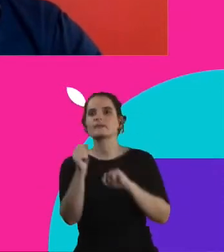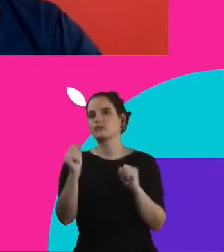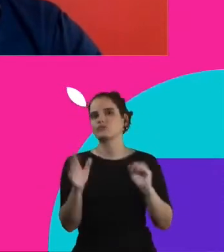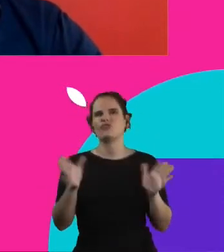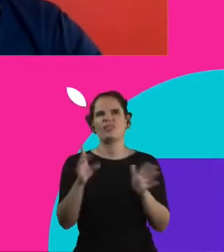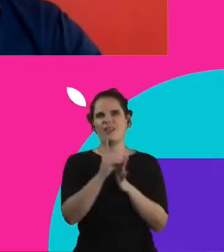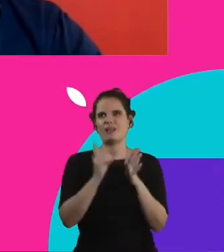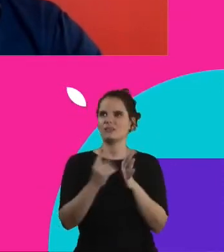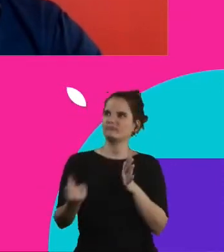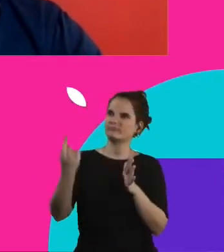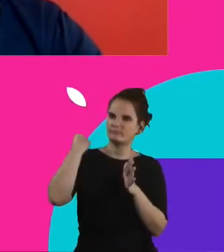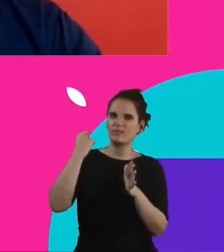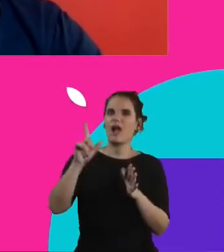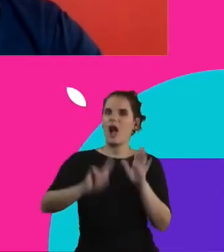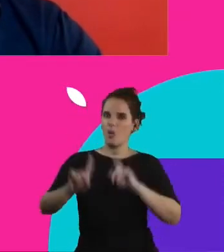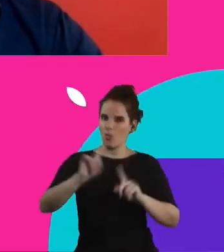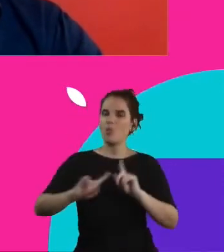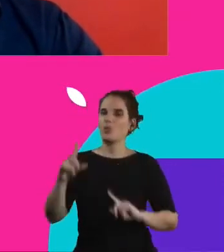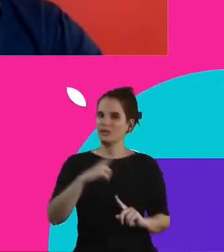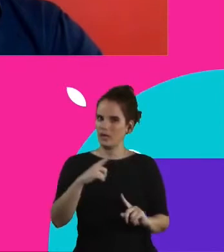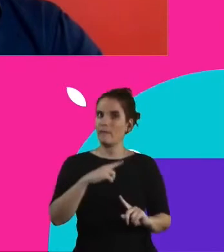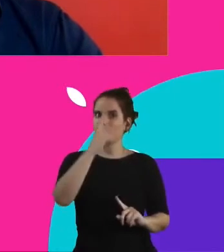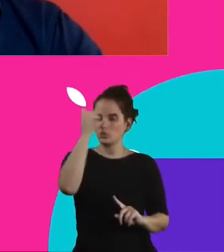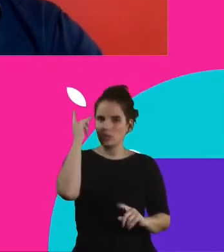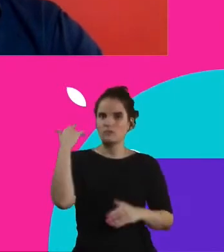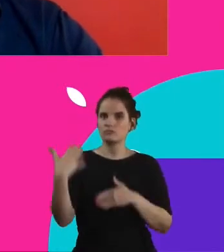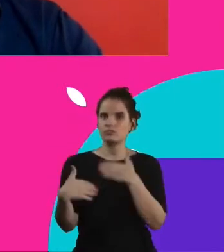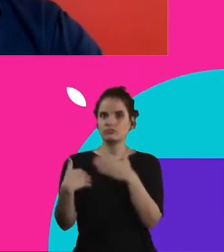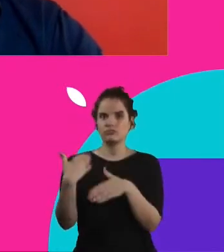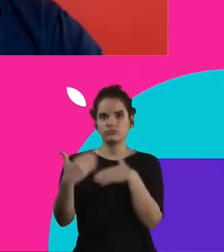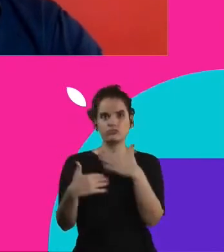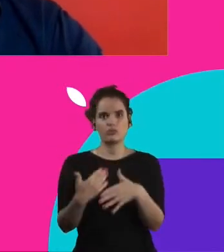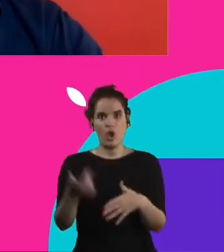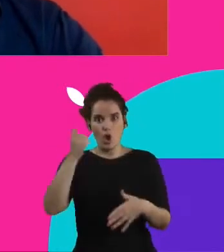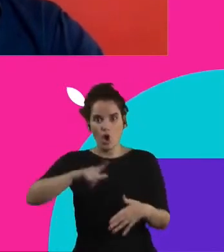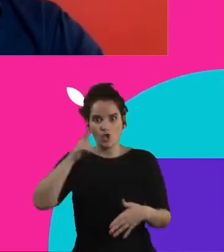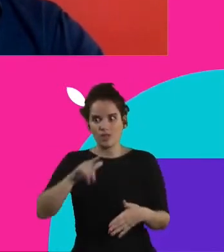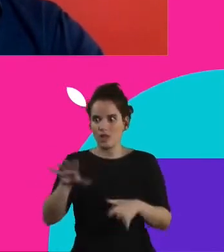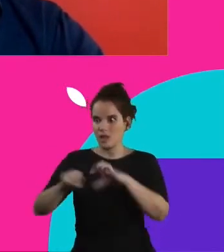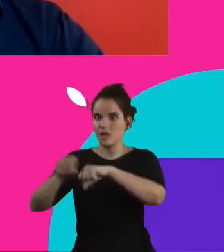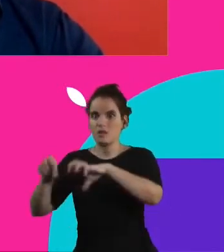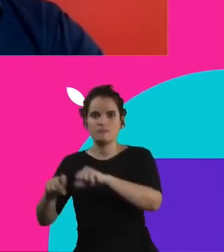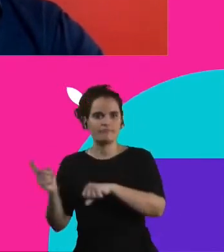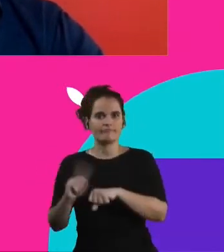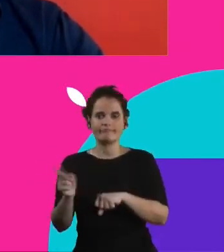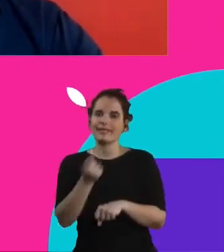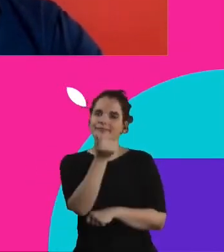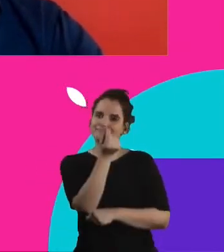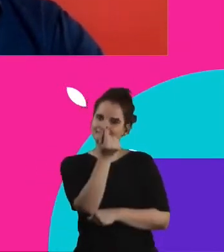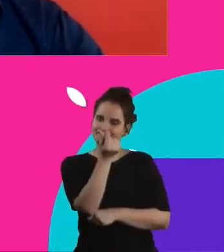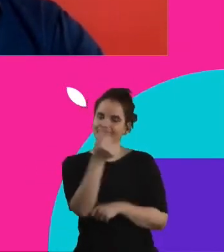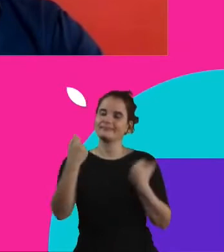décadas e décadas, as pessoas realmente não conseguem acessar a alimentação mais, que não seja pelo poder econômico,